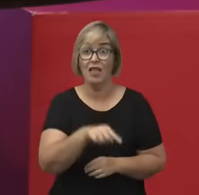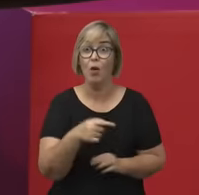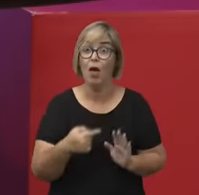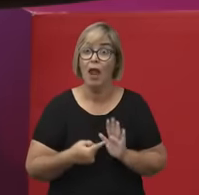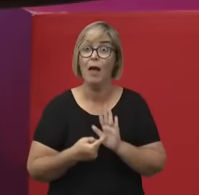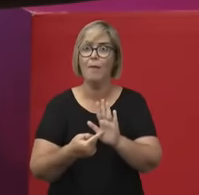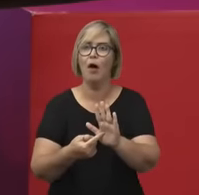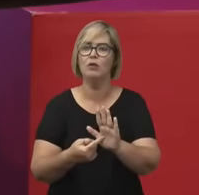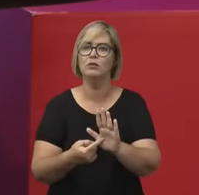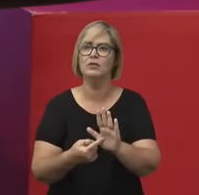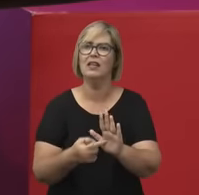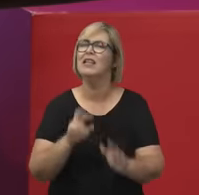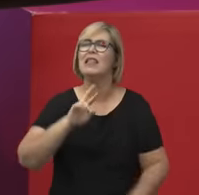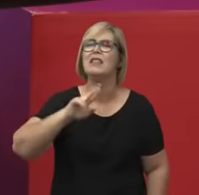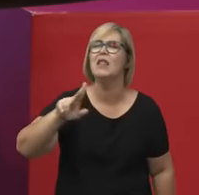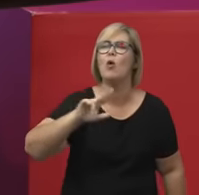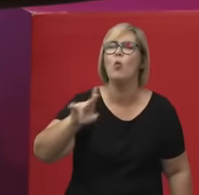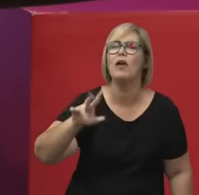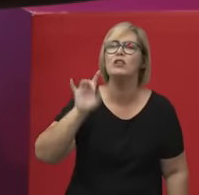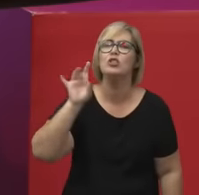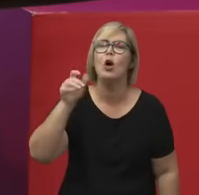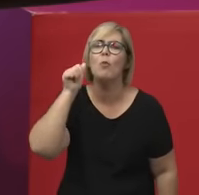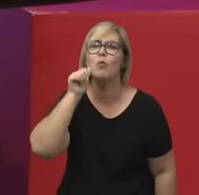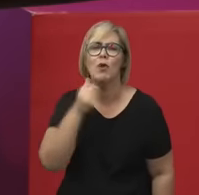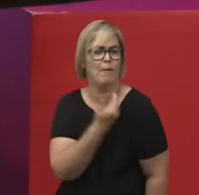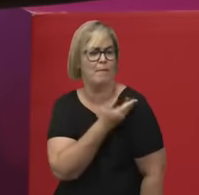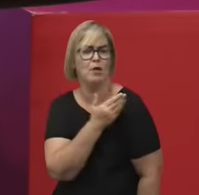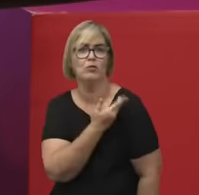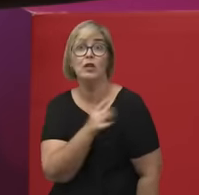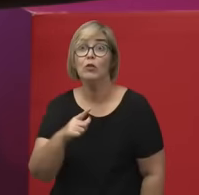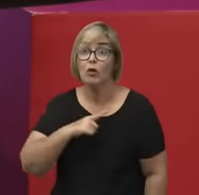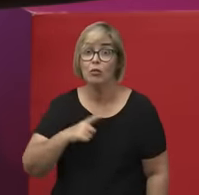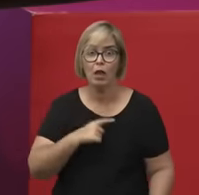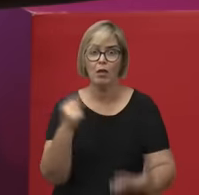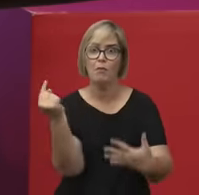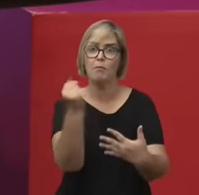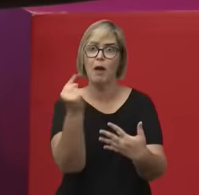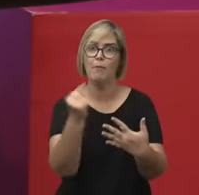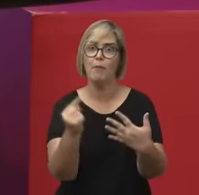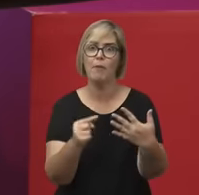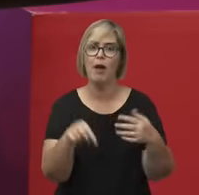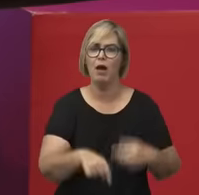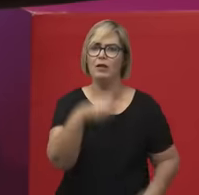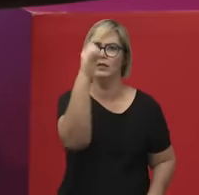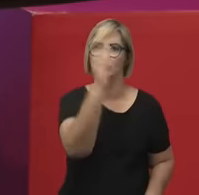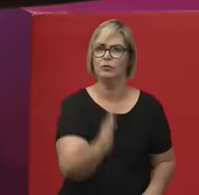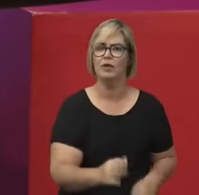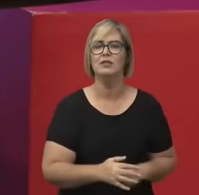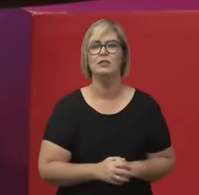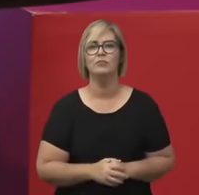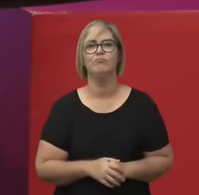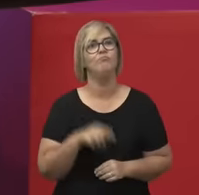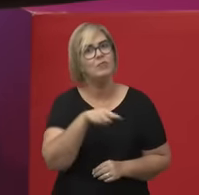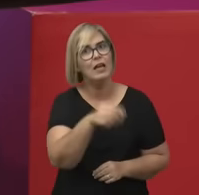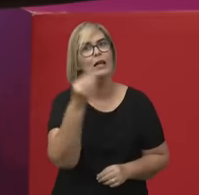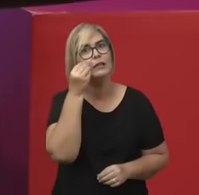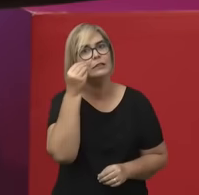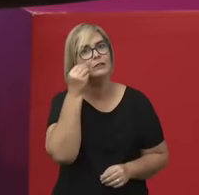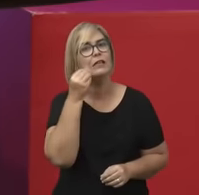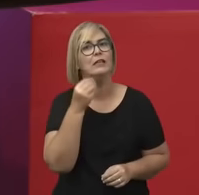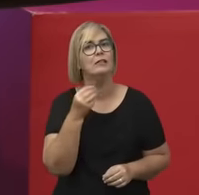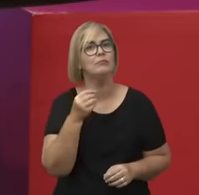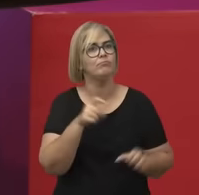amplia o uso desse argumento para, enfim, defender o abolicionismo, o fim da instituição da